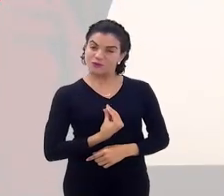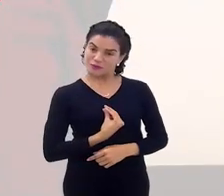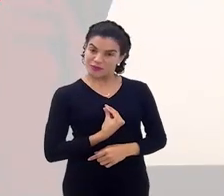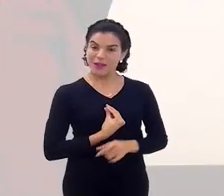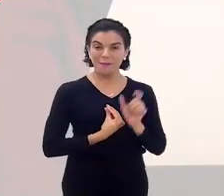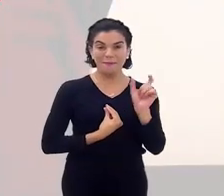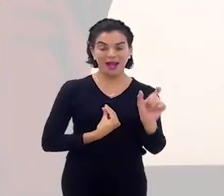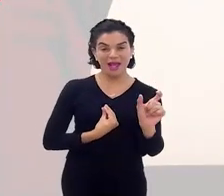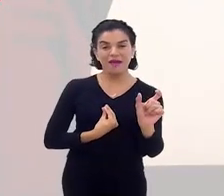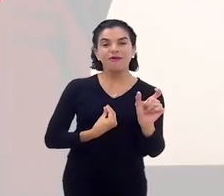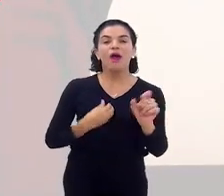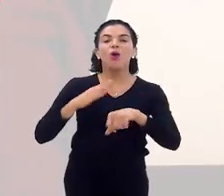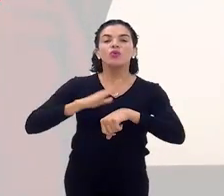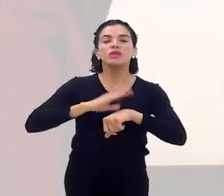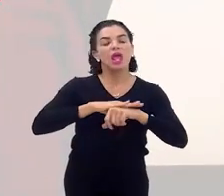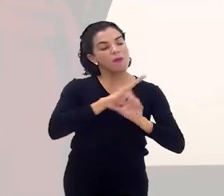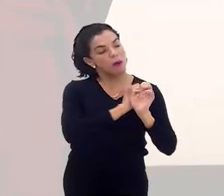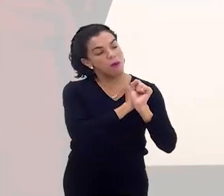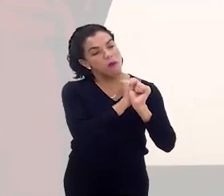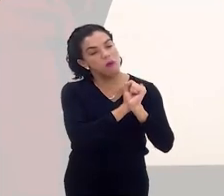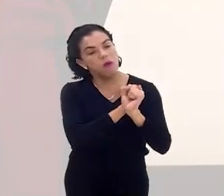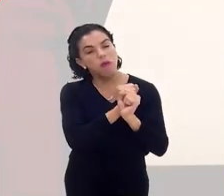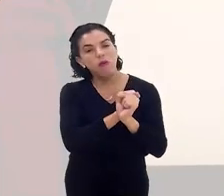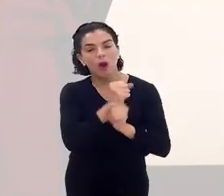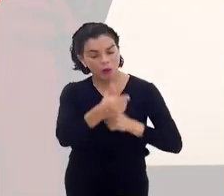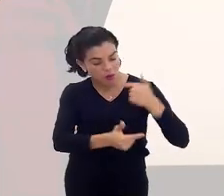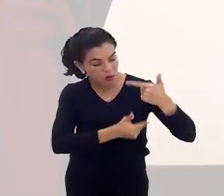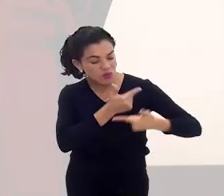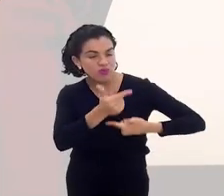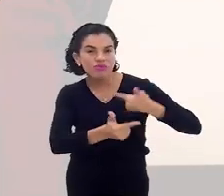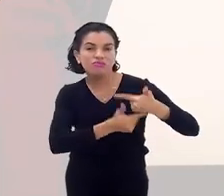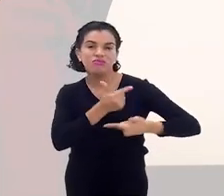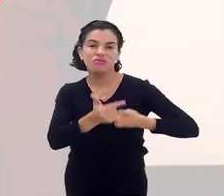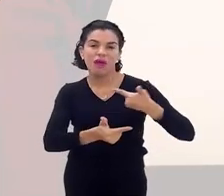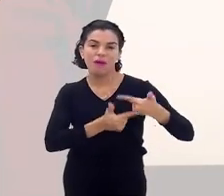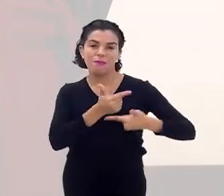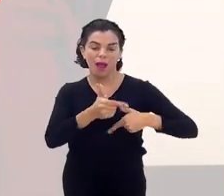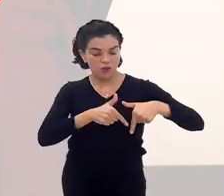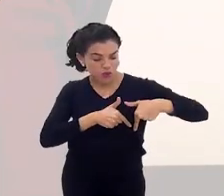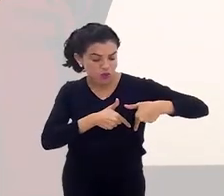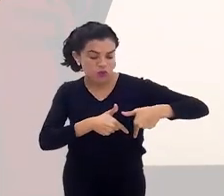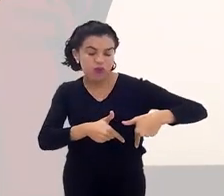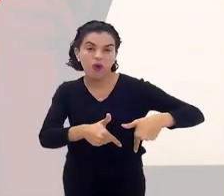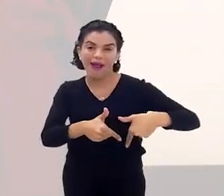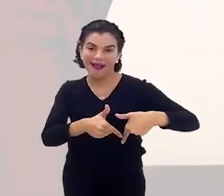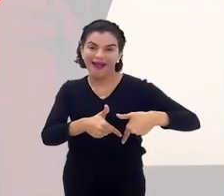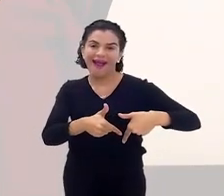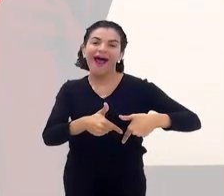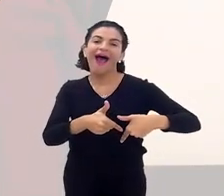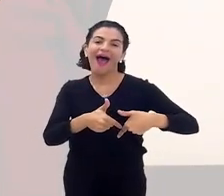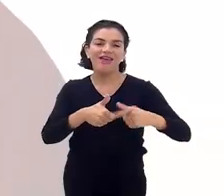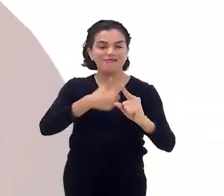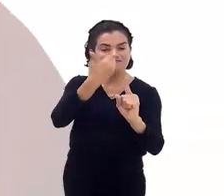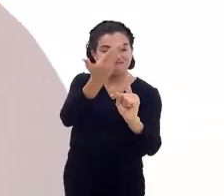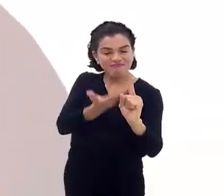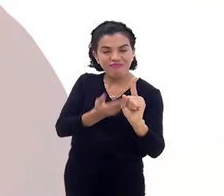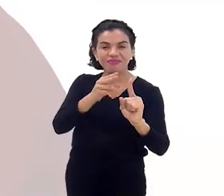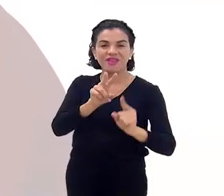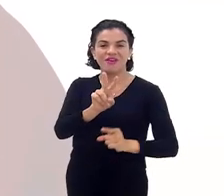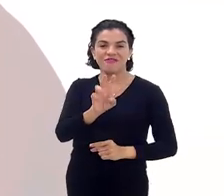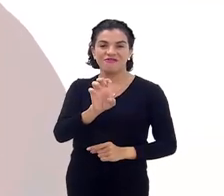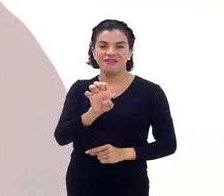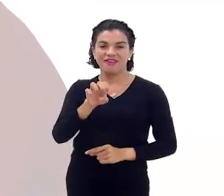pelo tempo que se dedicou, pelo trabalho que fez, aí ela chega a ser um venerável.